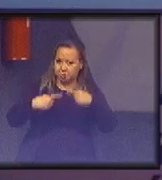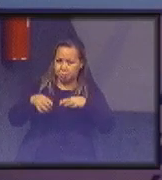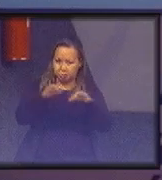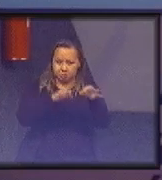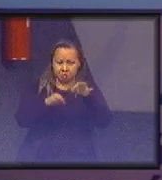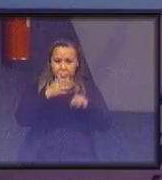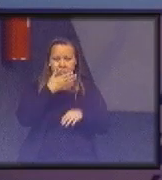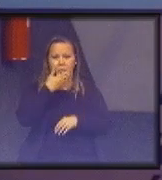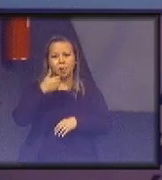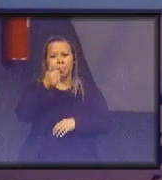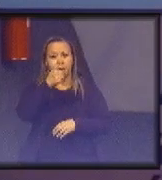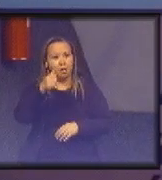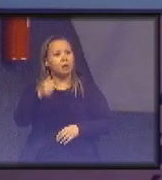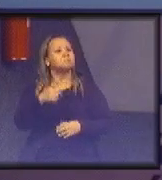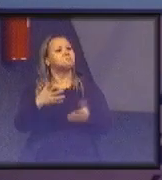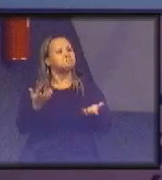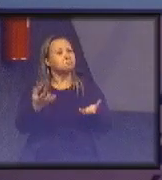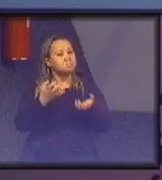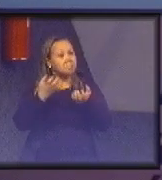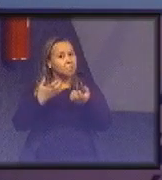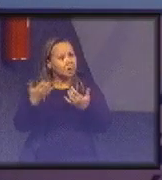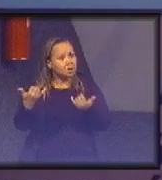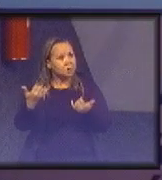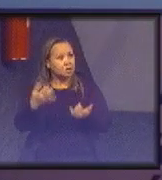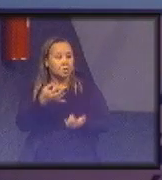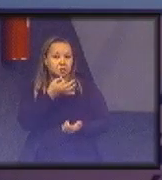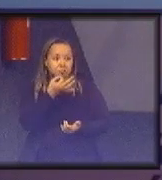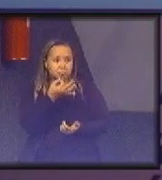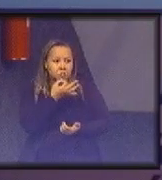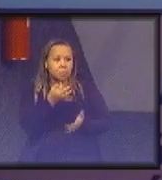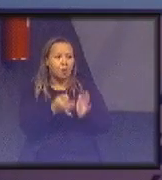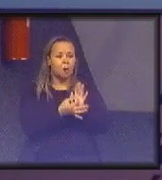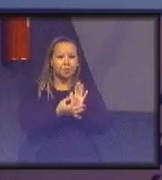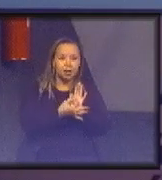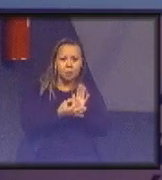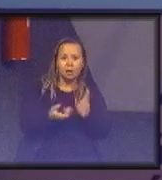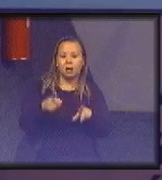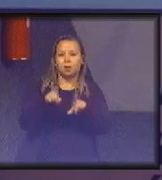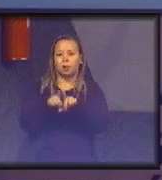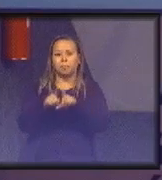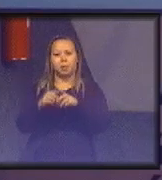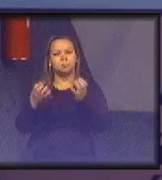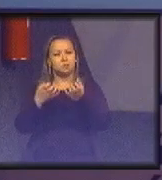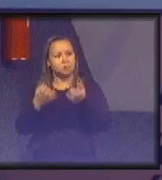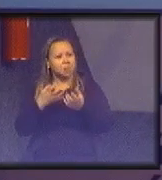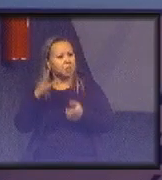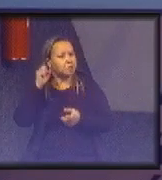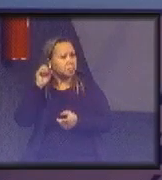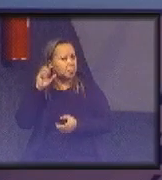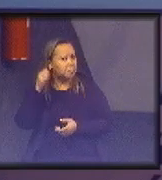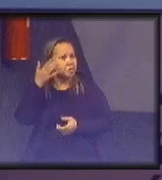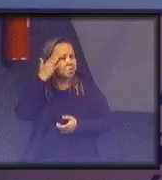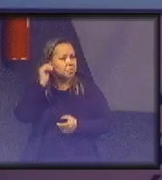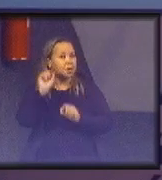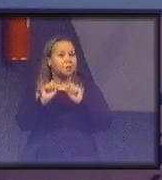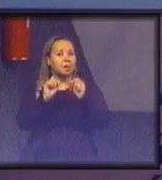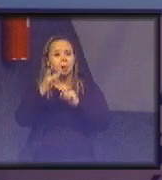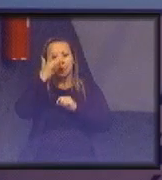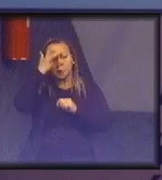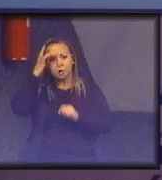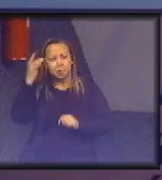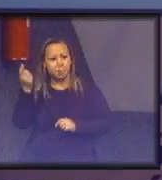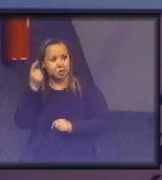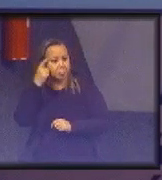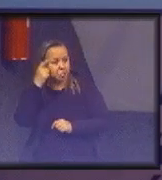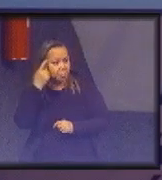sugestões também, não estamos fechados de forma alguma, o que a gente quer é ouvi-los, até porque a gente faz